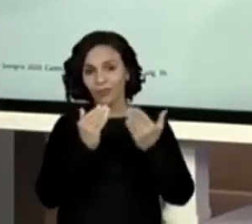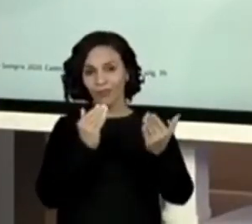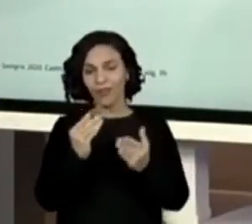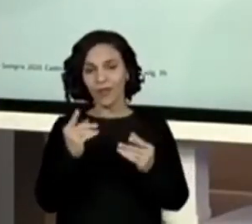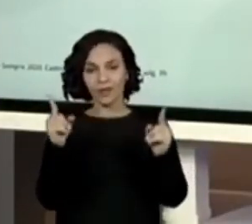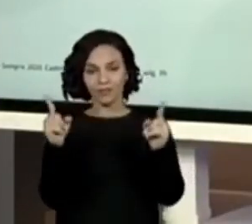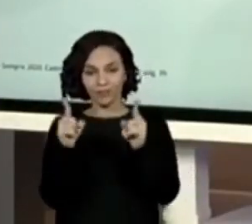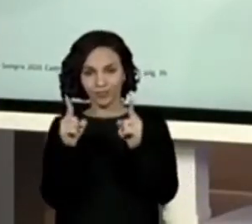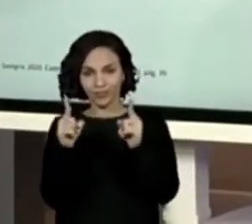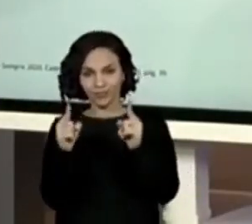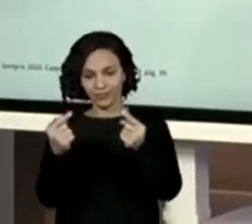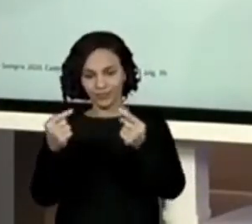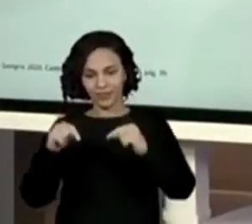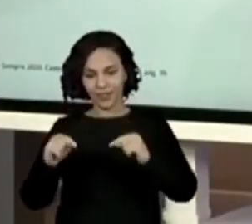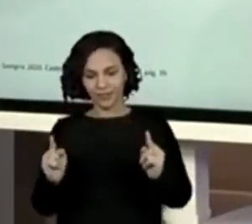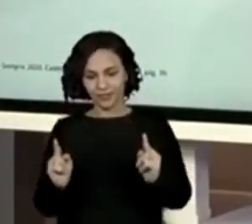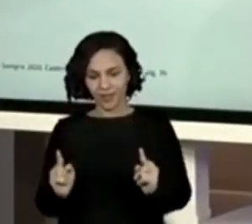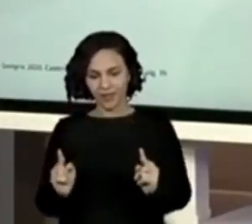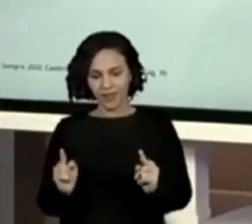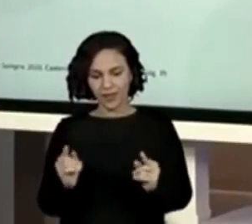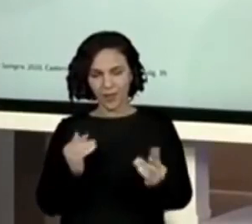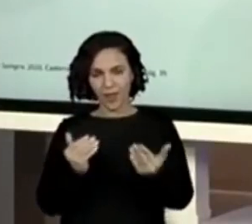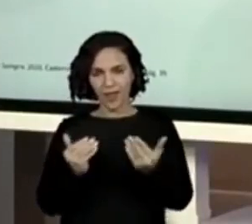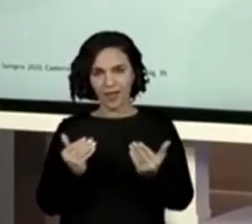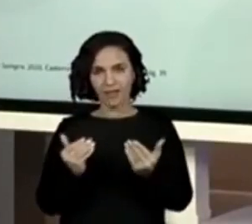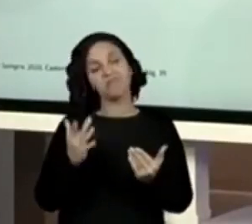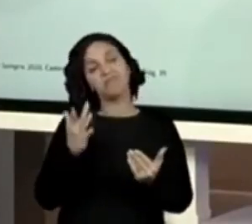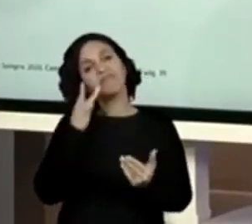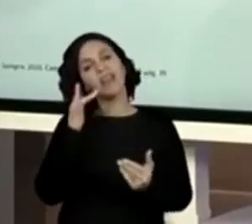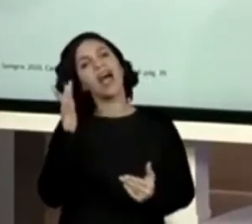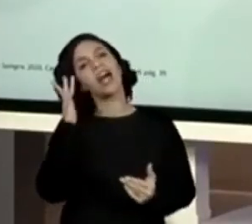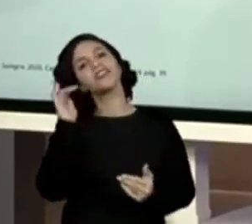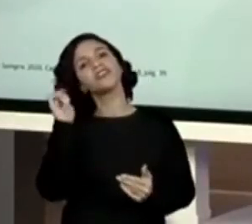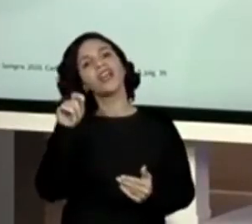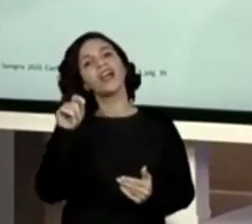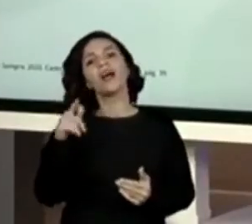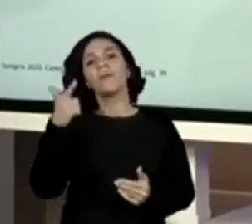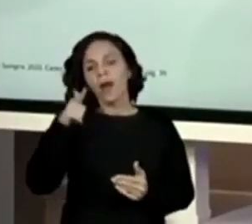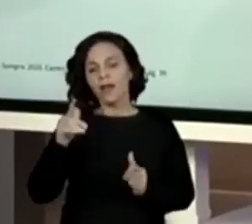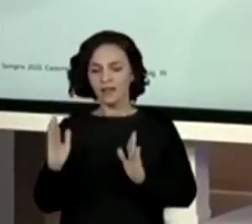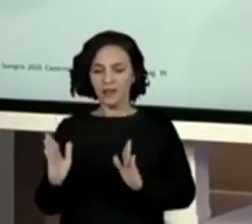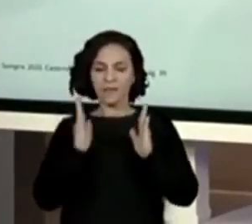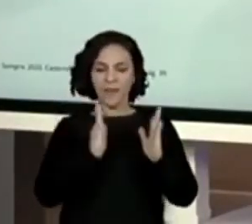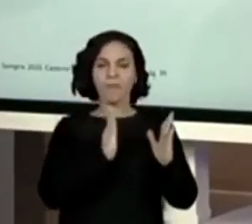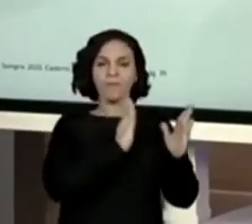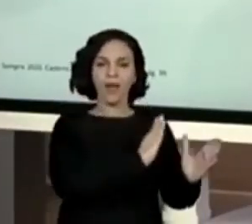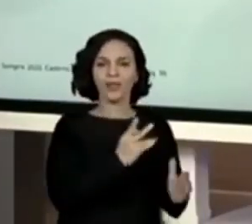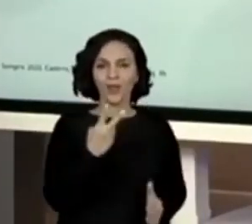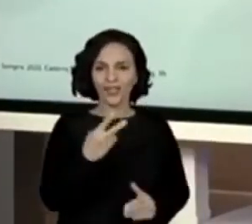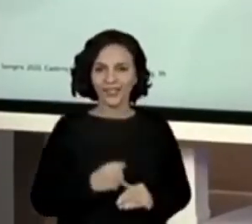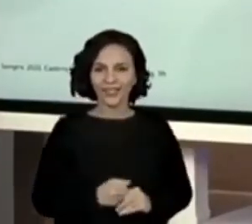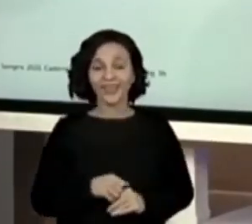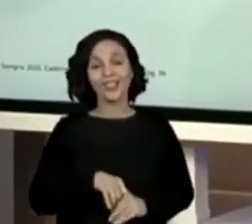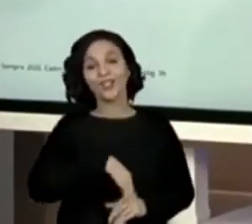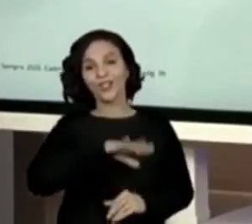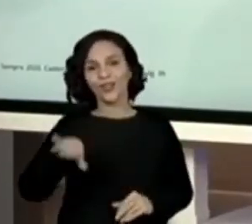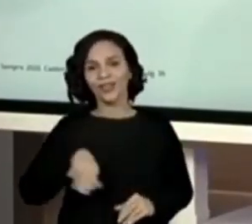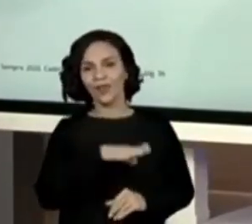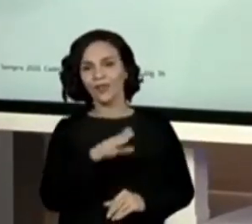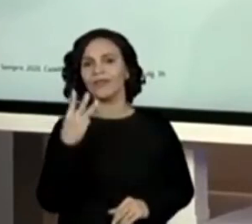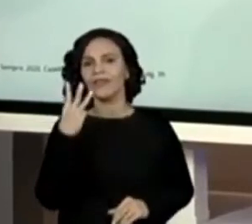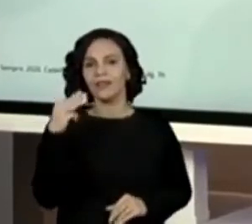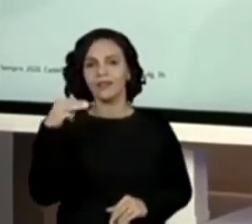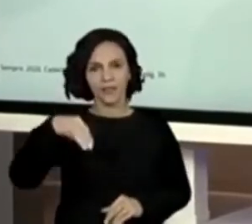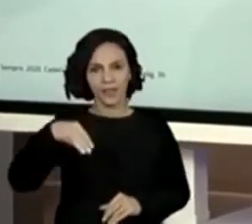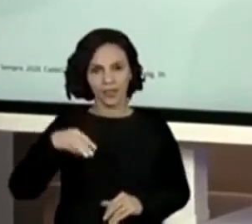corda menor com a maior. E aí, estimaram que cabia mais duas vezes além daquela que estava lá. Então, totalizou três